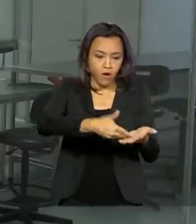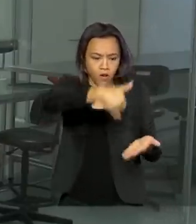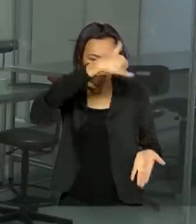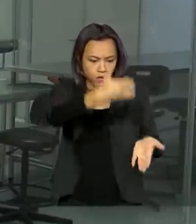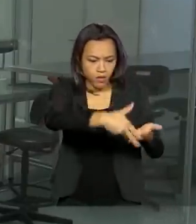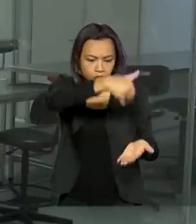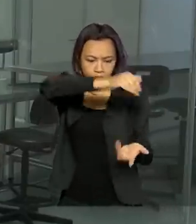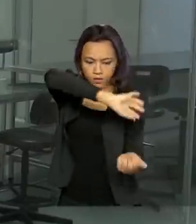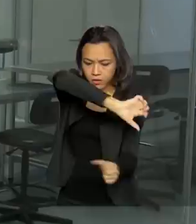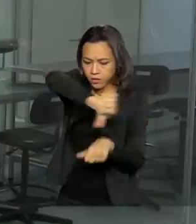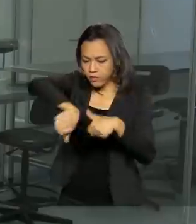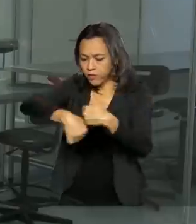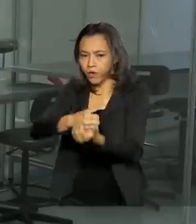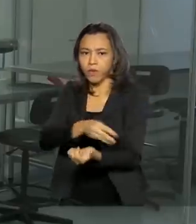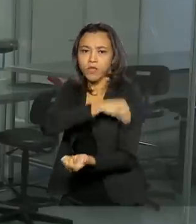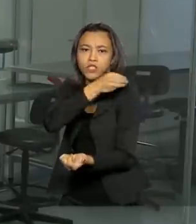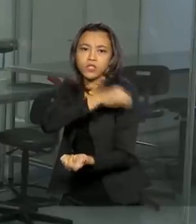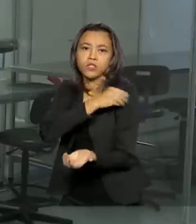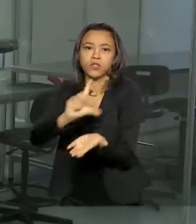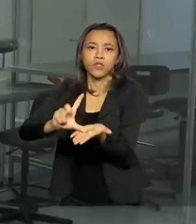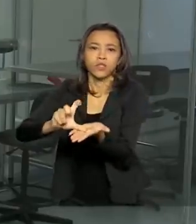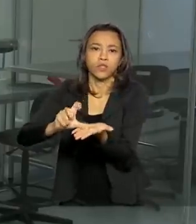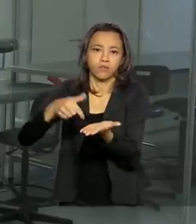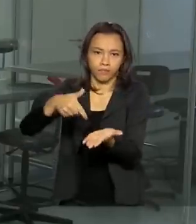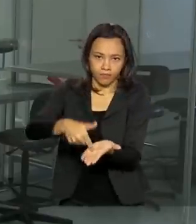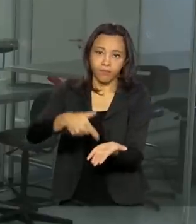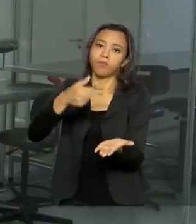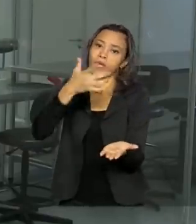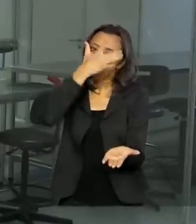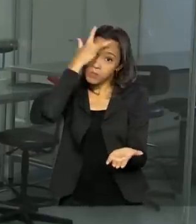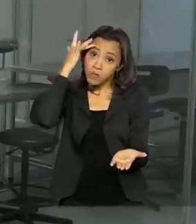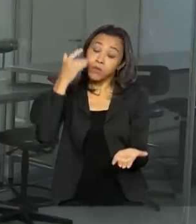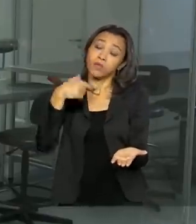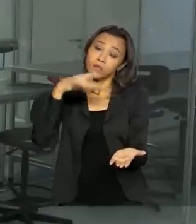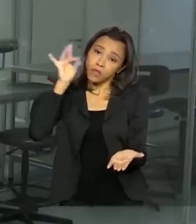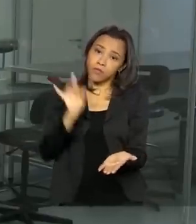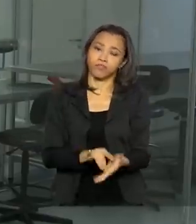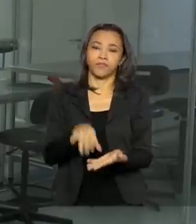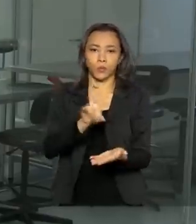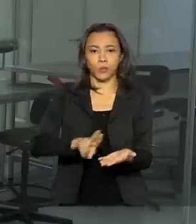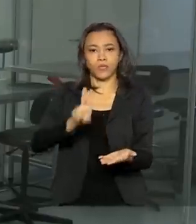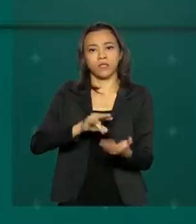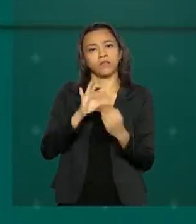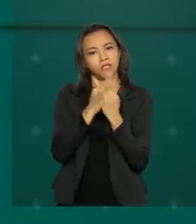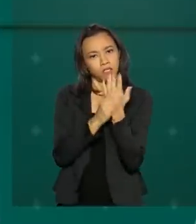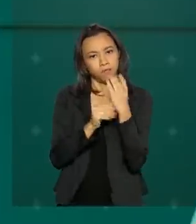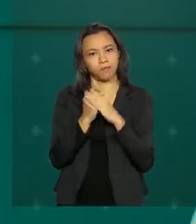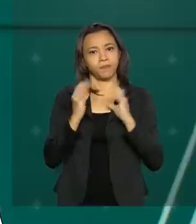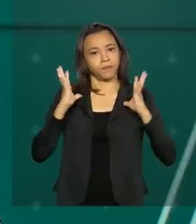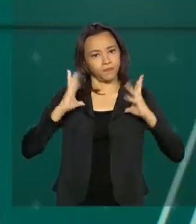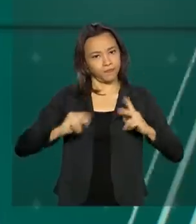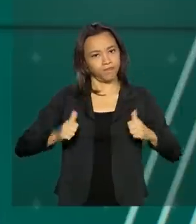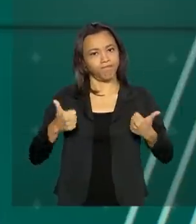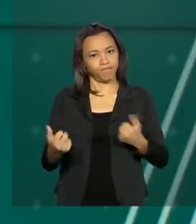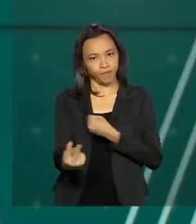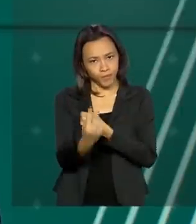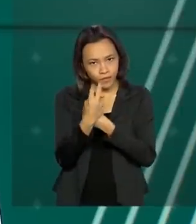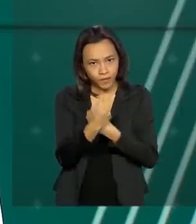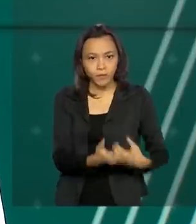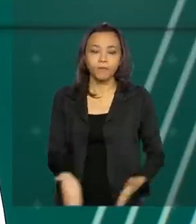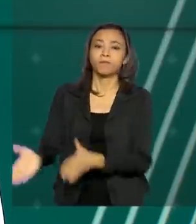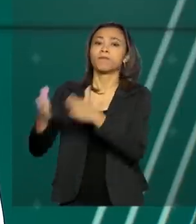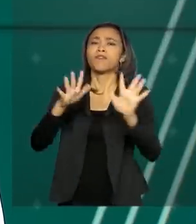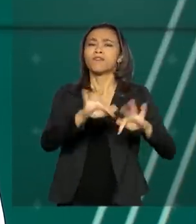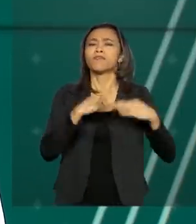toda a característica para que realmente a pessoa que esteja usando, ela esteja imunizada. Famílias de baixa